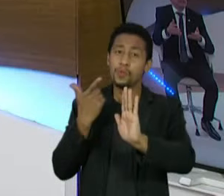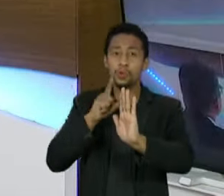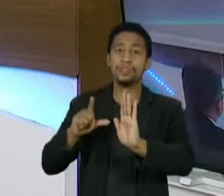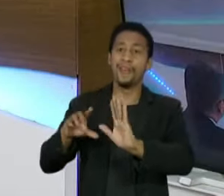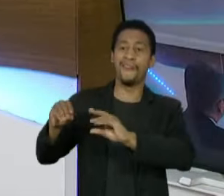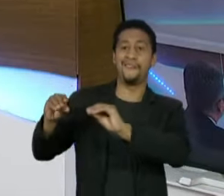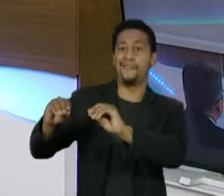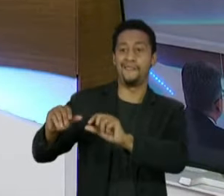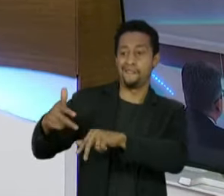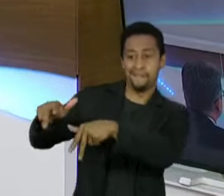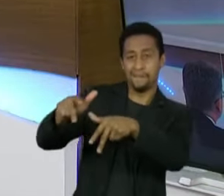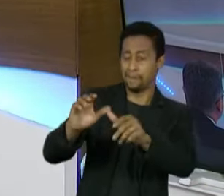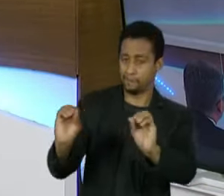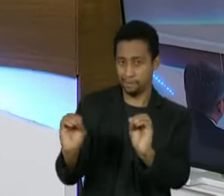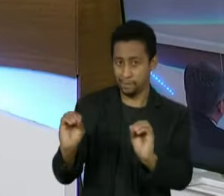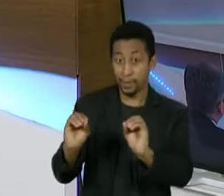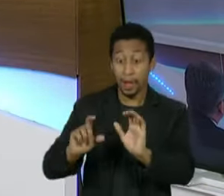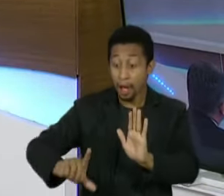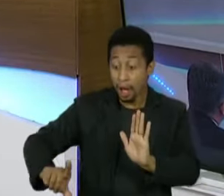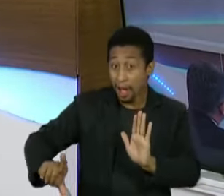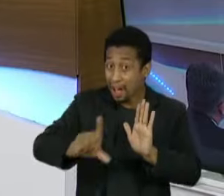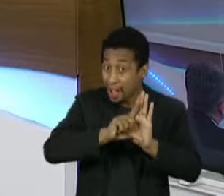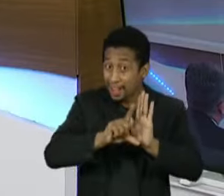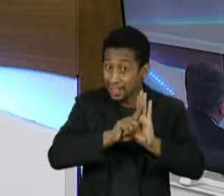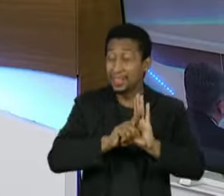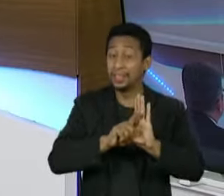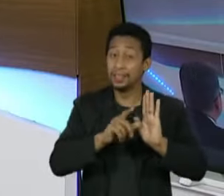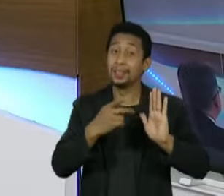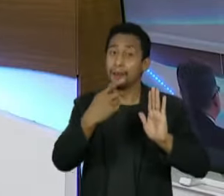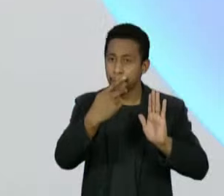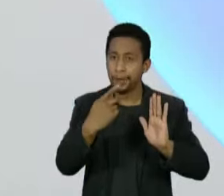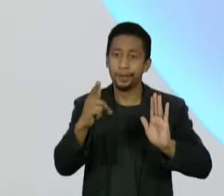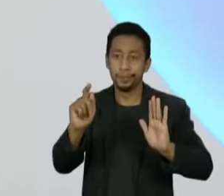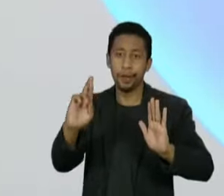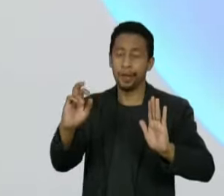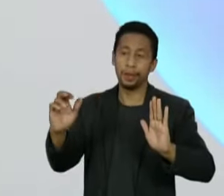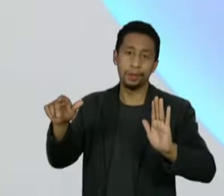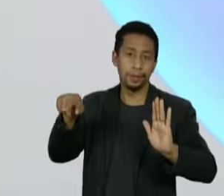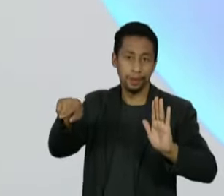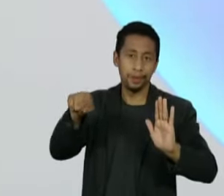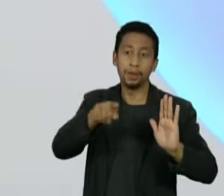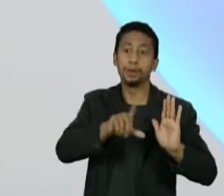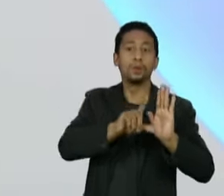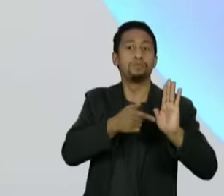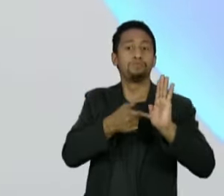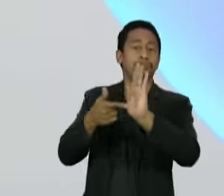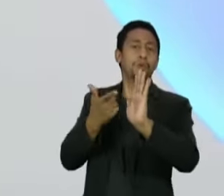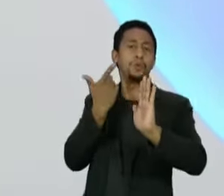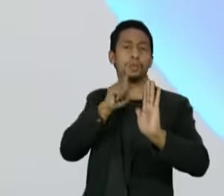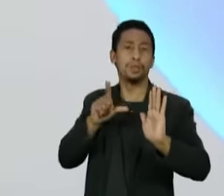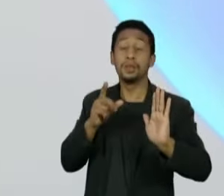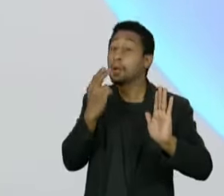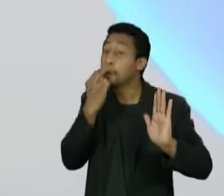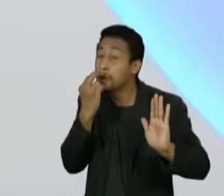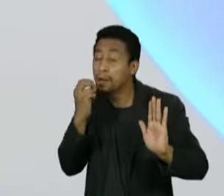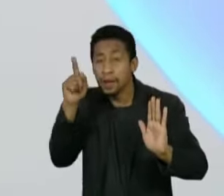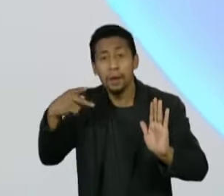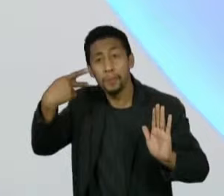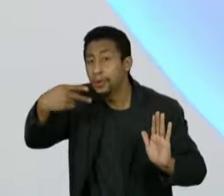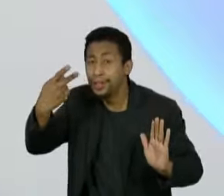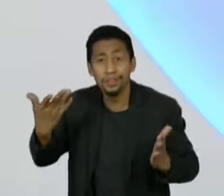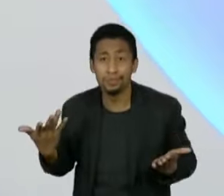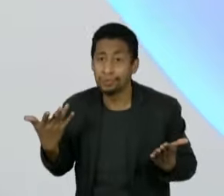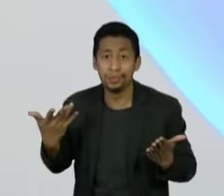utilizada nesse nível, uma omissão de um PGR, mas quando você tem uma figura como Augusto Aras, que é um político vestido de